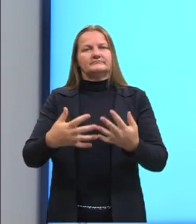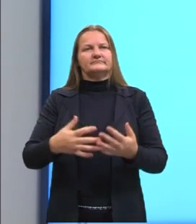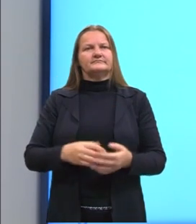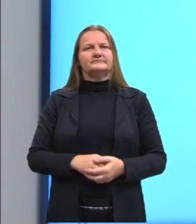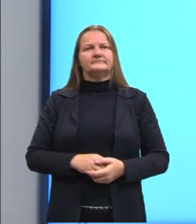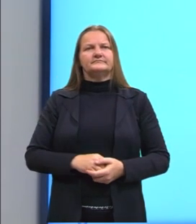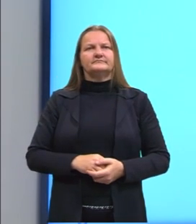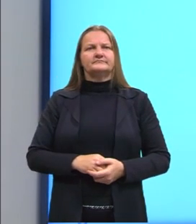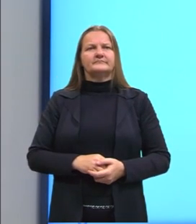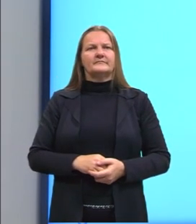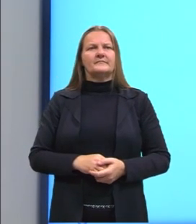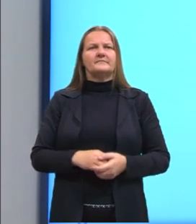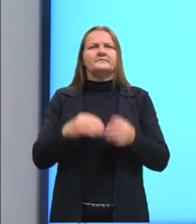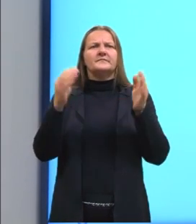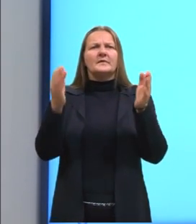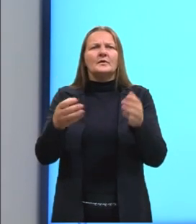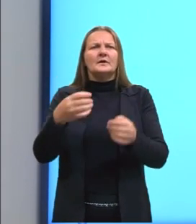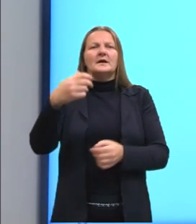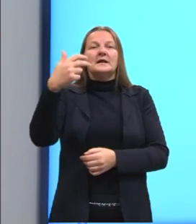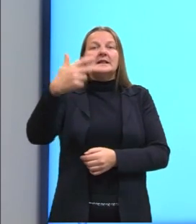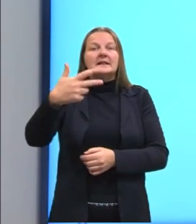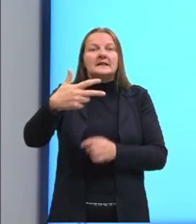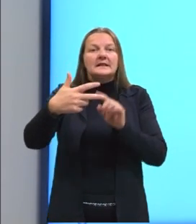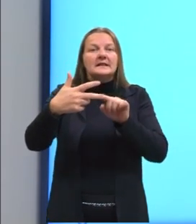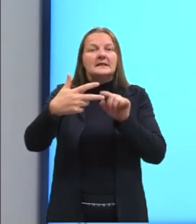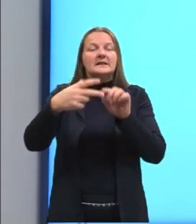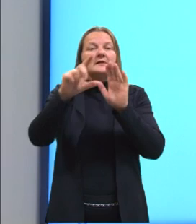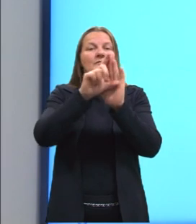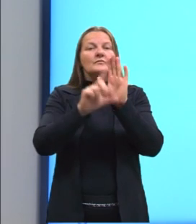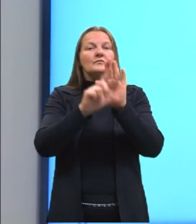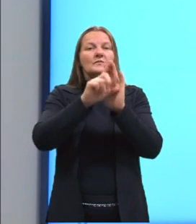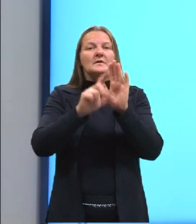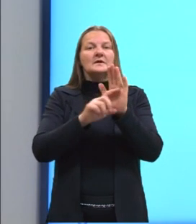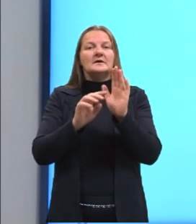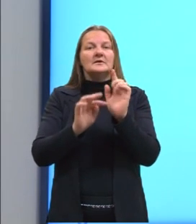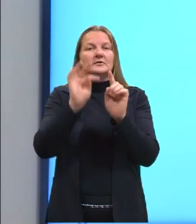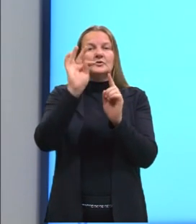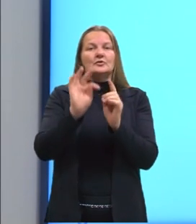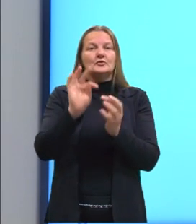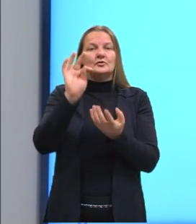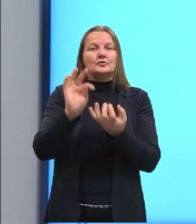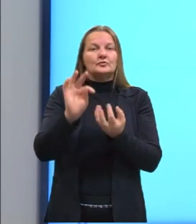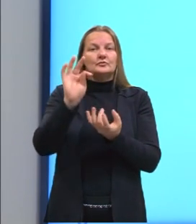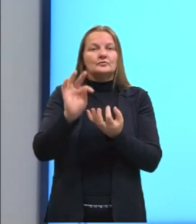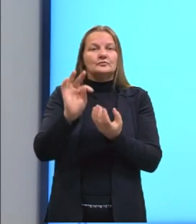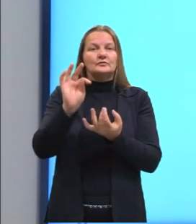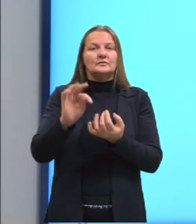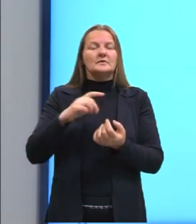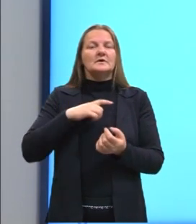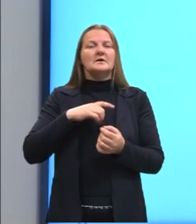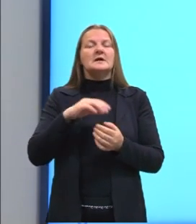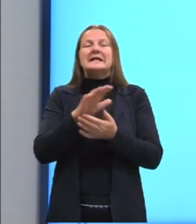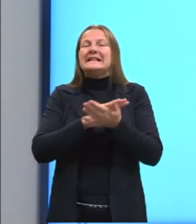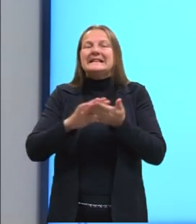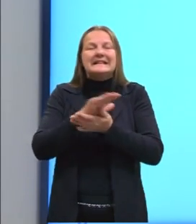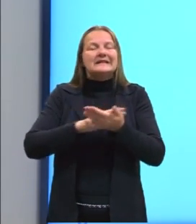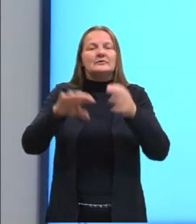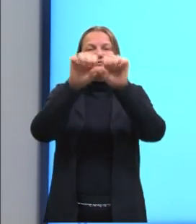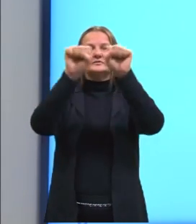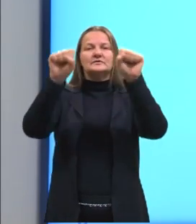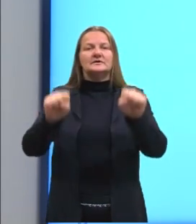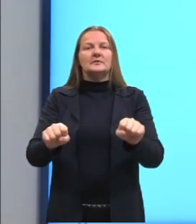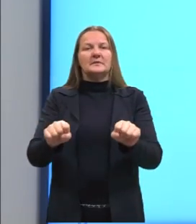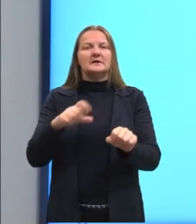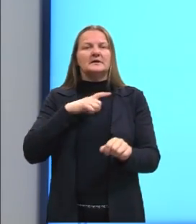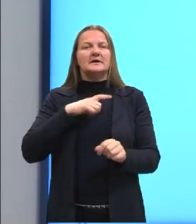Então, agora, a terceira lei da termodinâmica, para a gente finalizar as leis. Estabelece que nenhum sistema pode